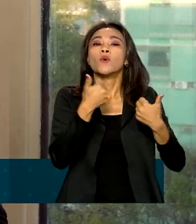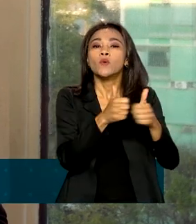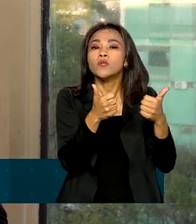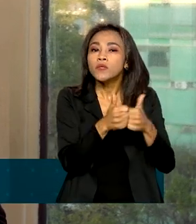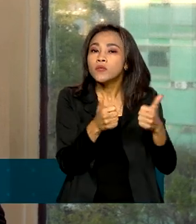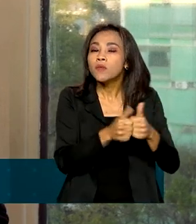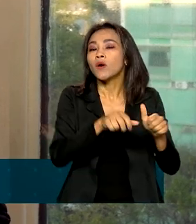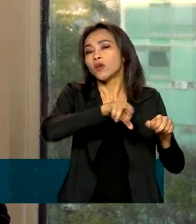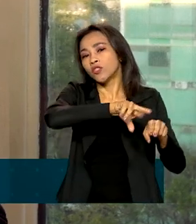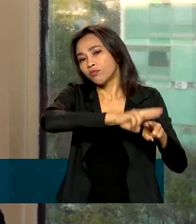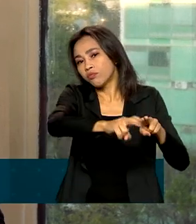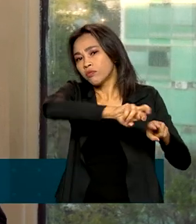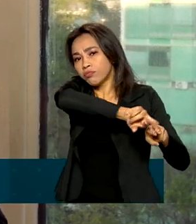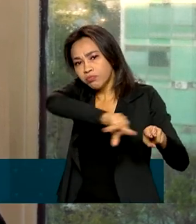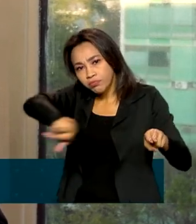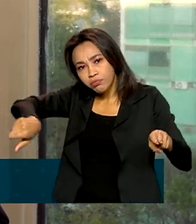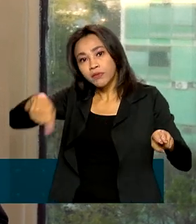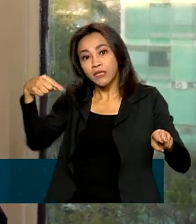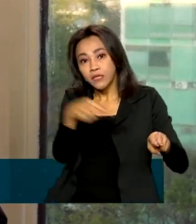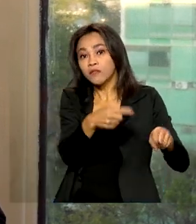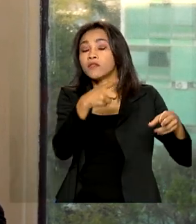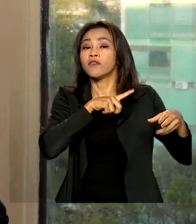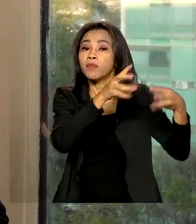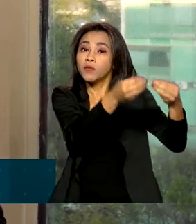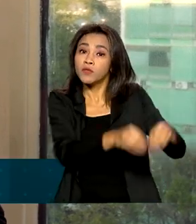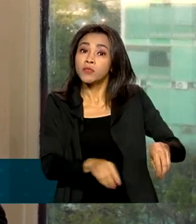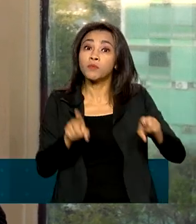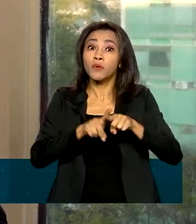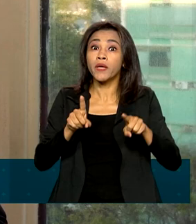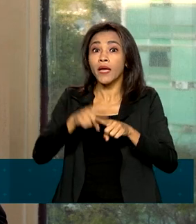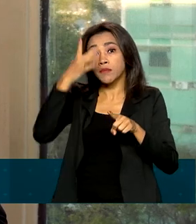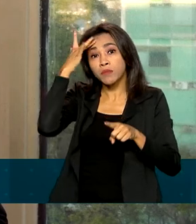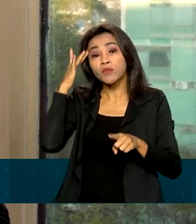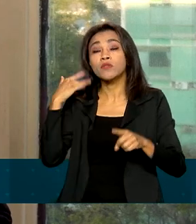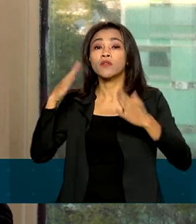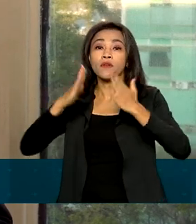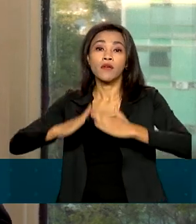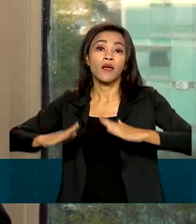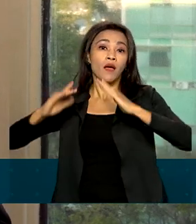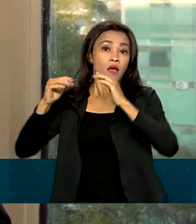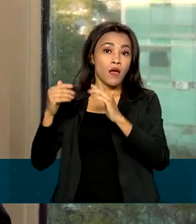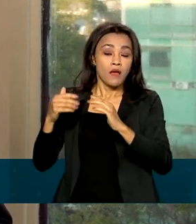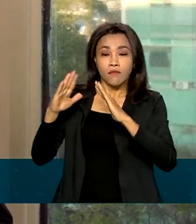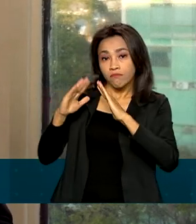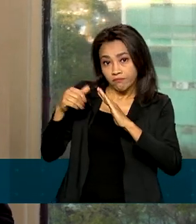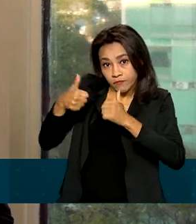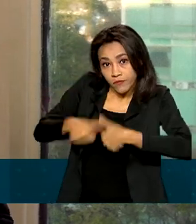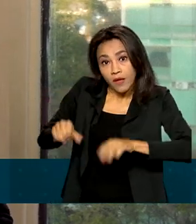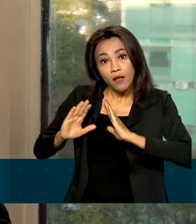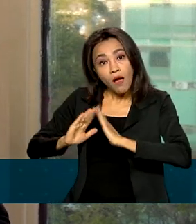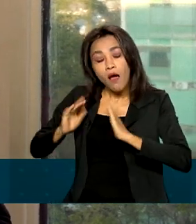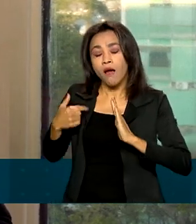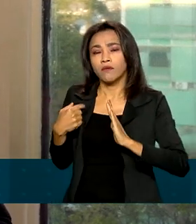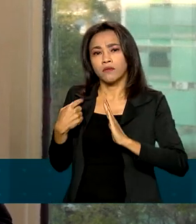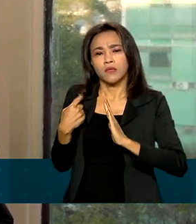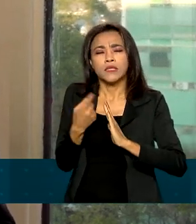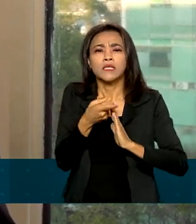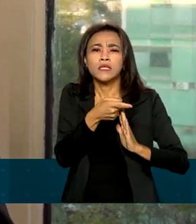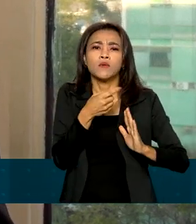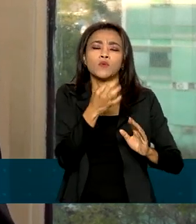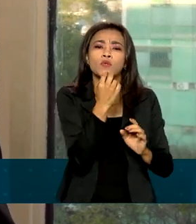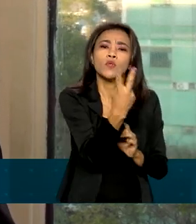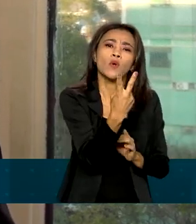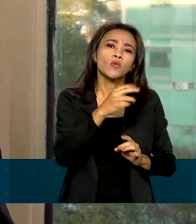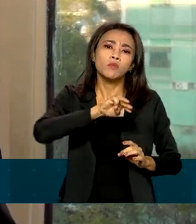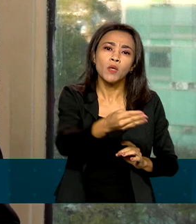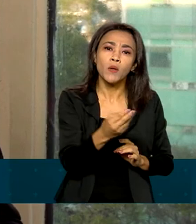pandemia do coronavírus em razão da diminuição da circulação das pessoas nas cidades do país. E é em razão disso que a gente tem disponível 2 bilhões e